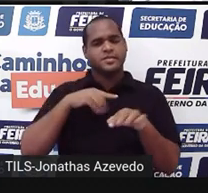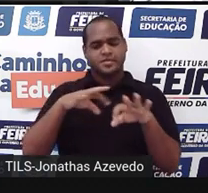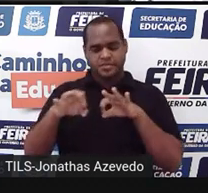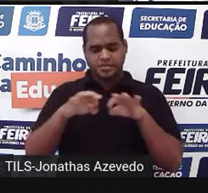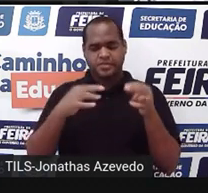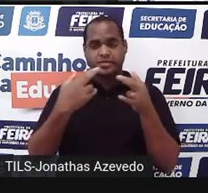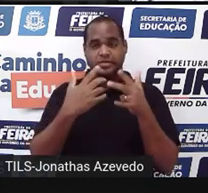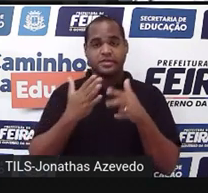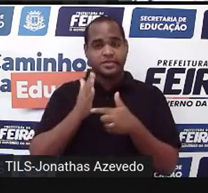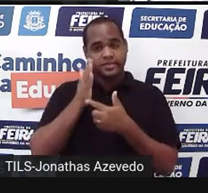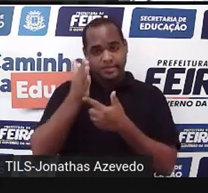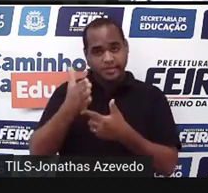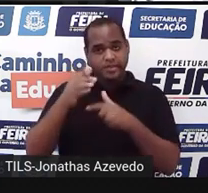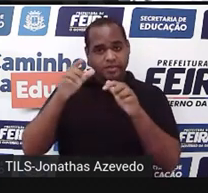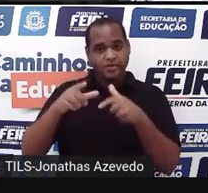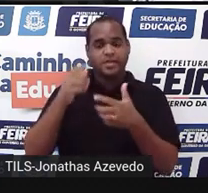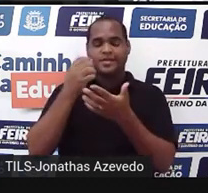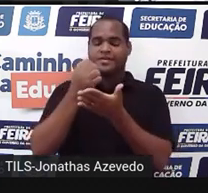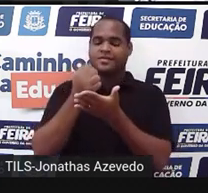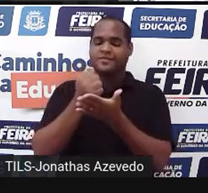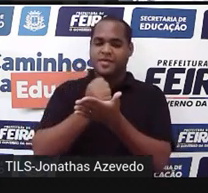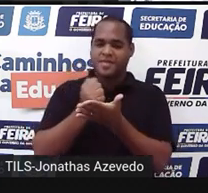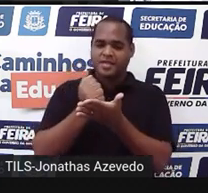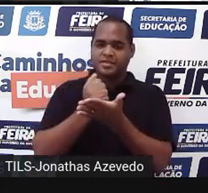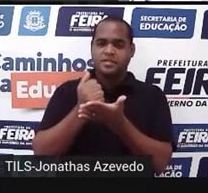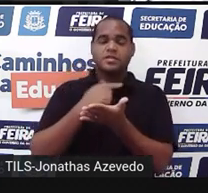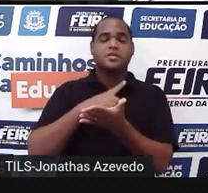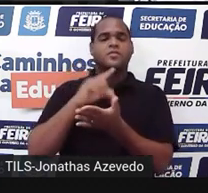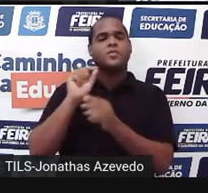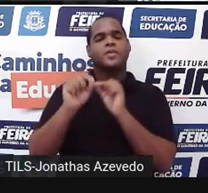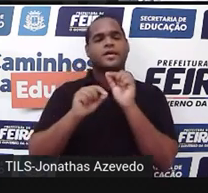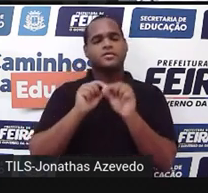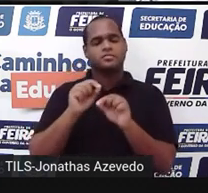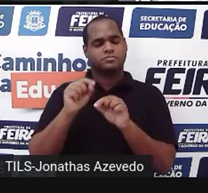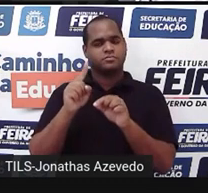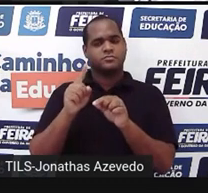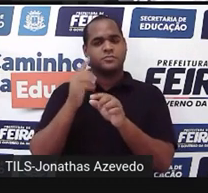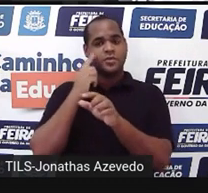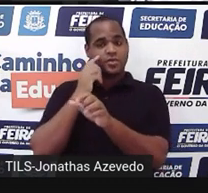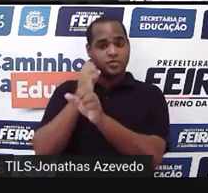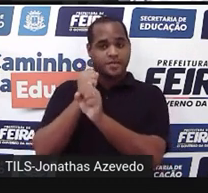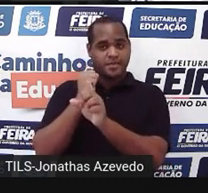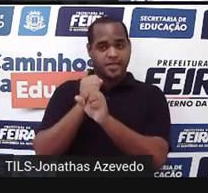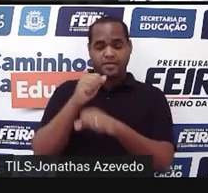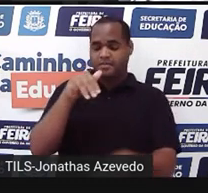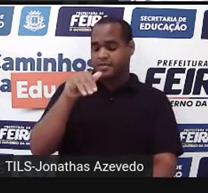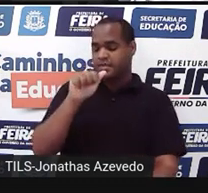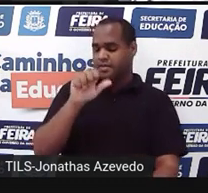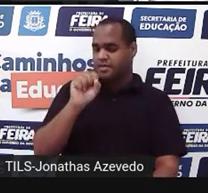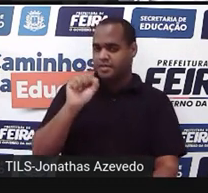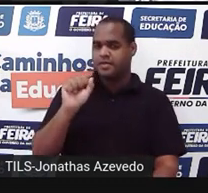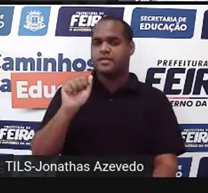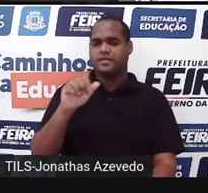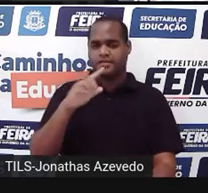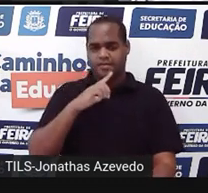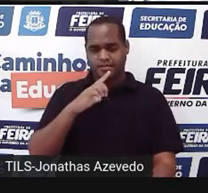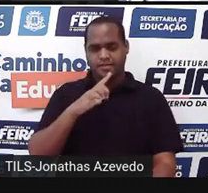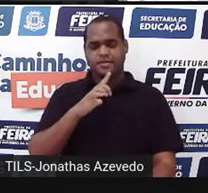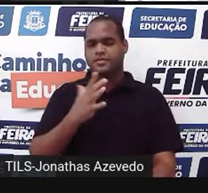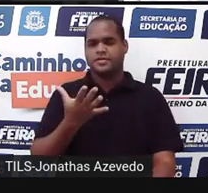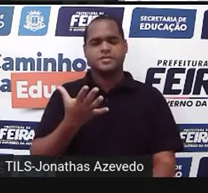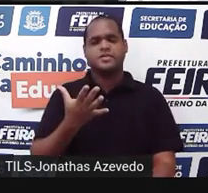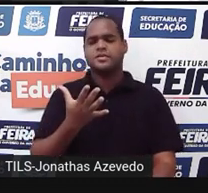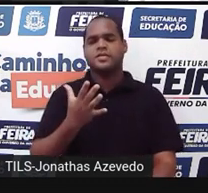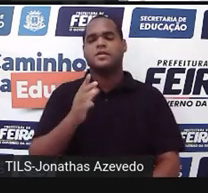na farmácia, sobe na balança, a gente está medindo a nossa massa. É a maneira de medir a nossa massa, né? Então, isso é